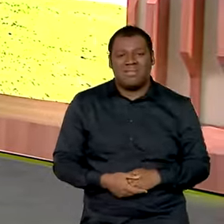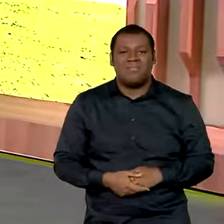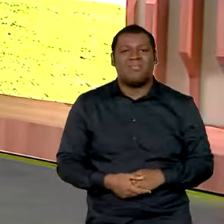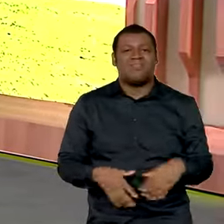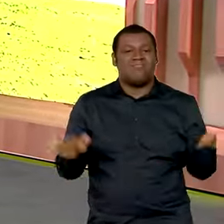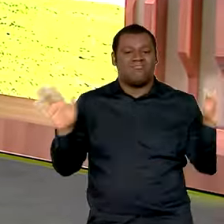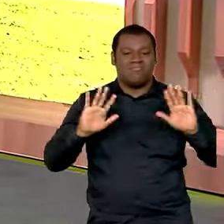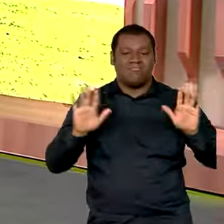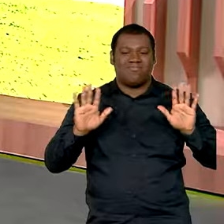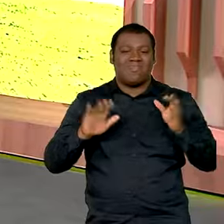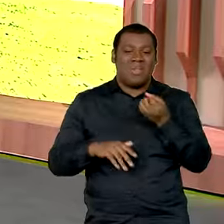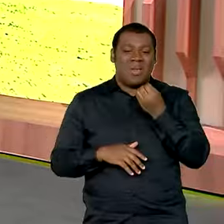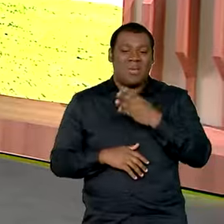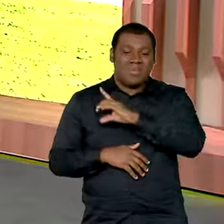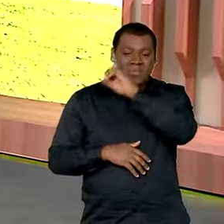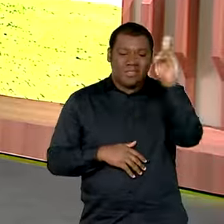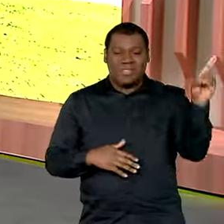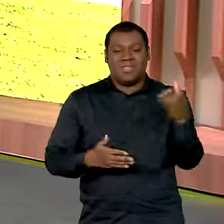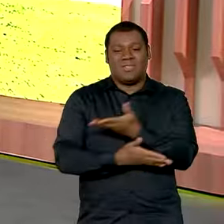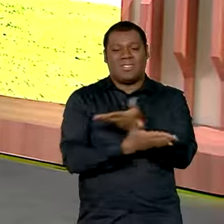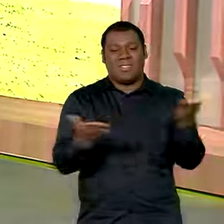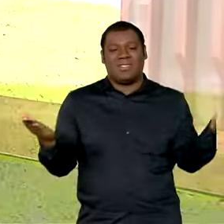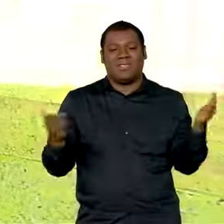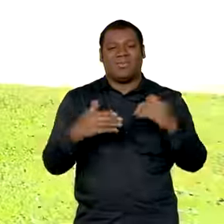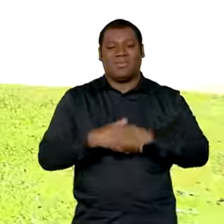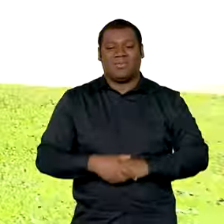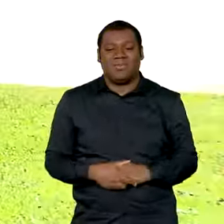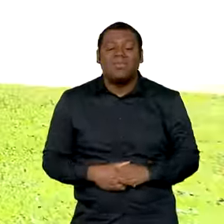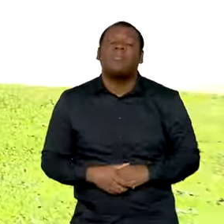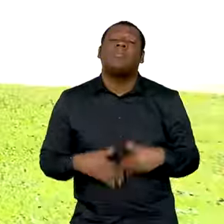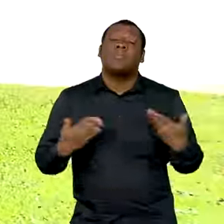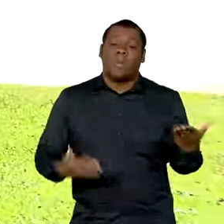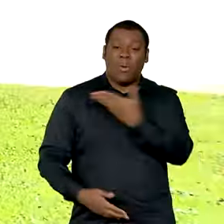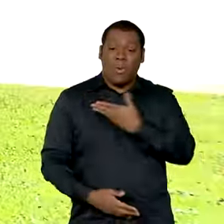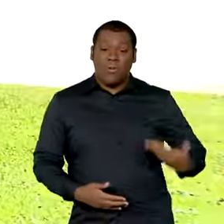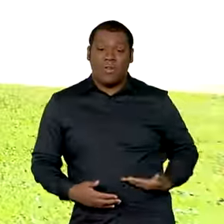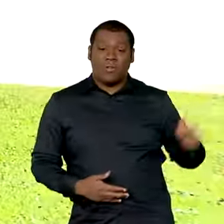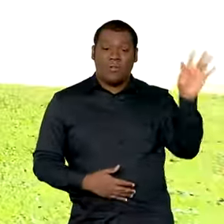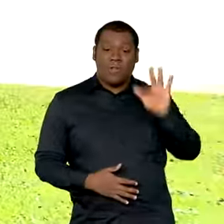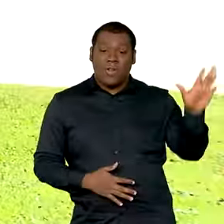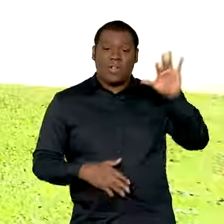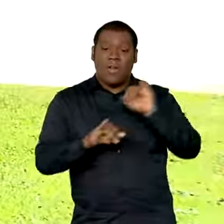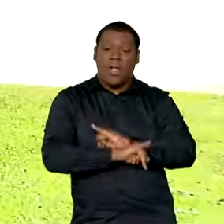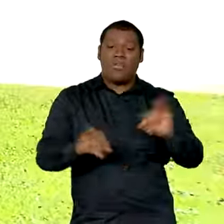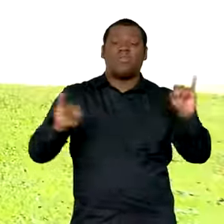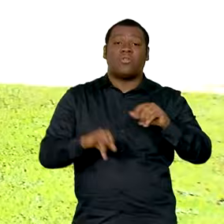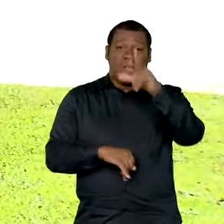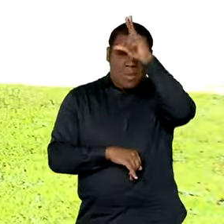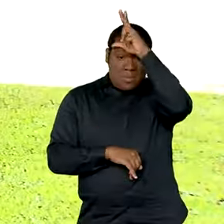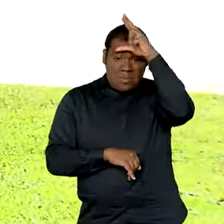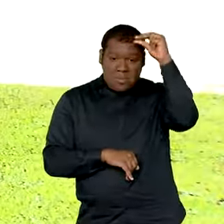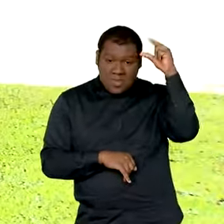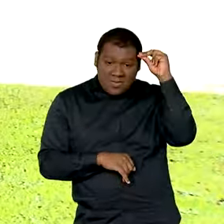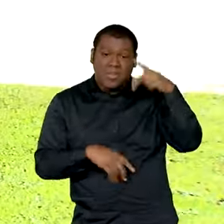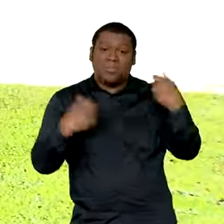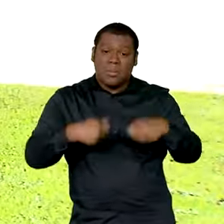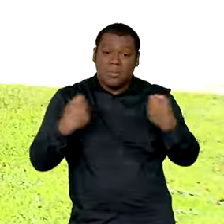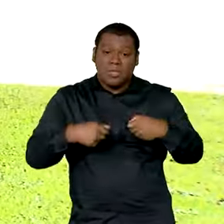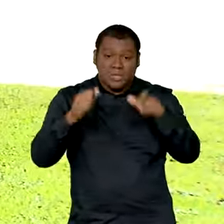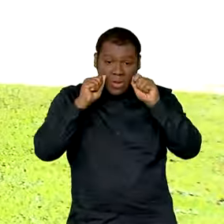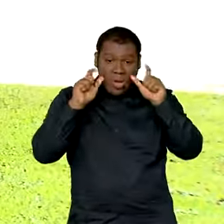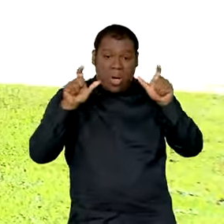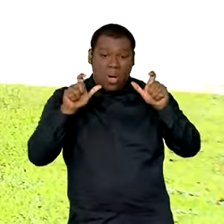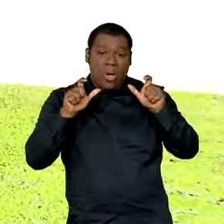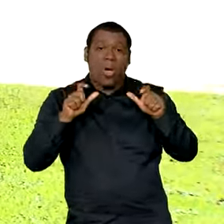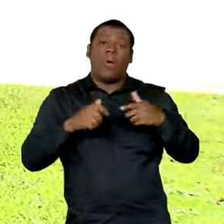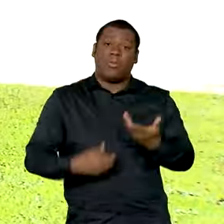Oi, Vanessa. Bom dia para você. Bom dia a todos que nos acompanham. Pois é, o governo federal informa que os prefeitos, eles precisam ficar atentos para